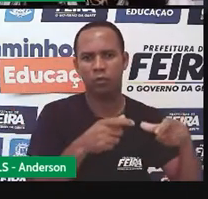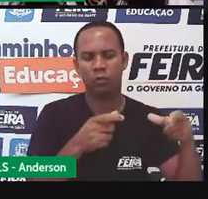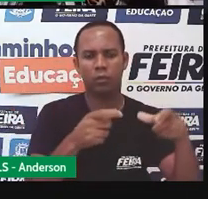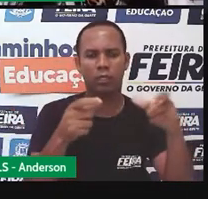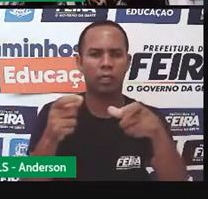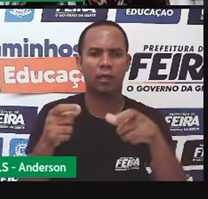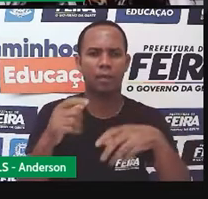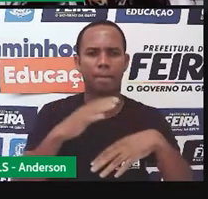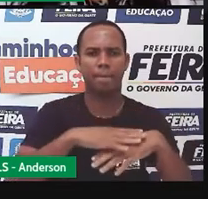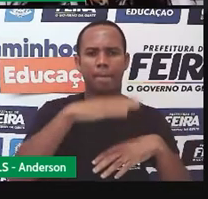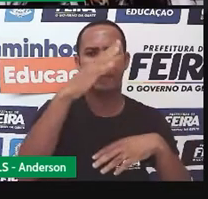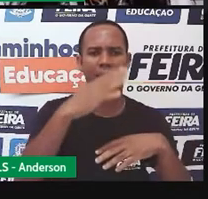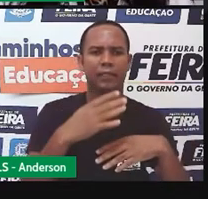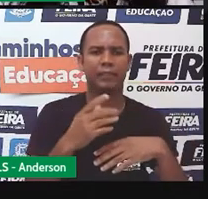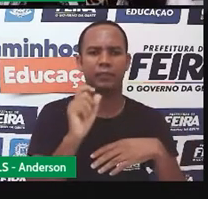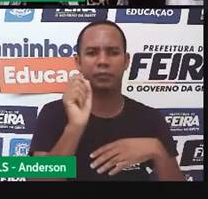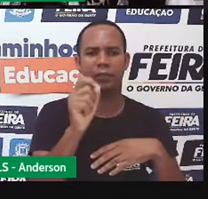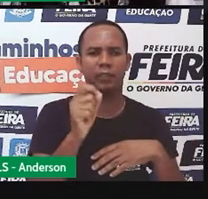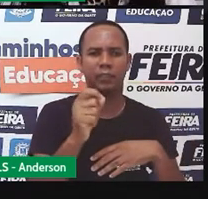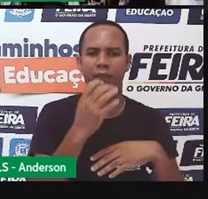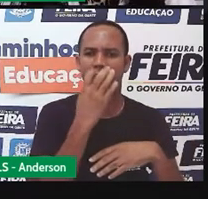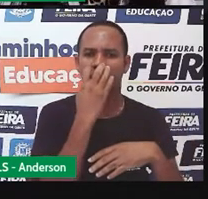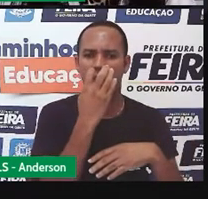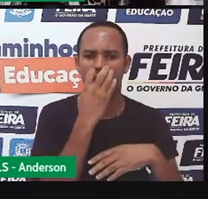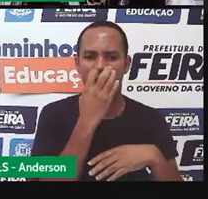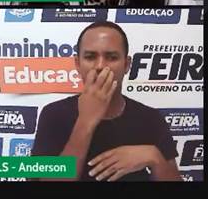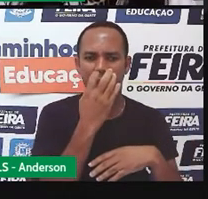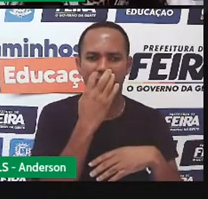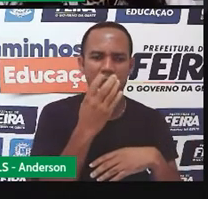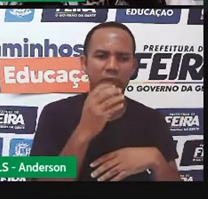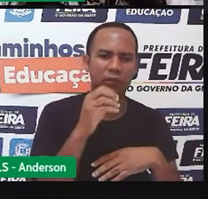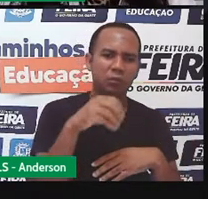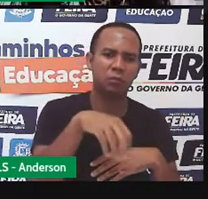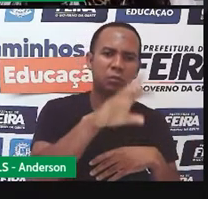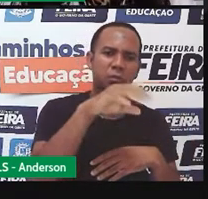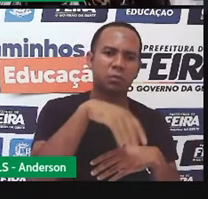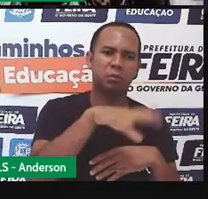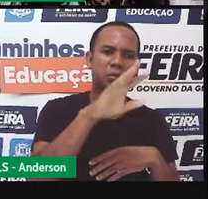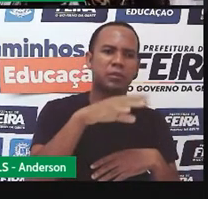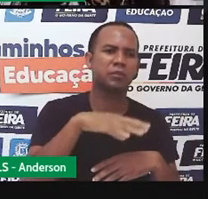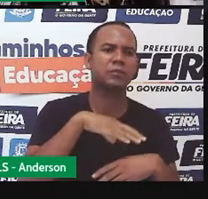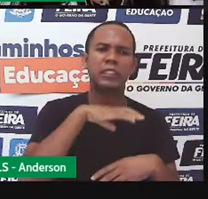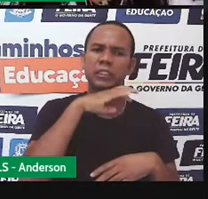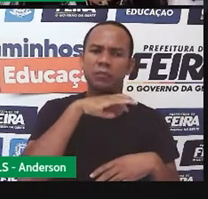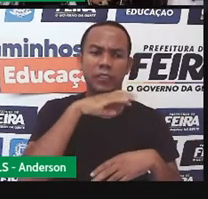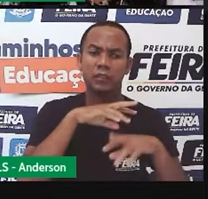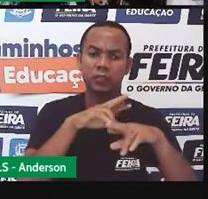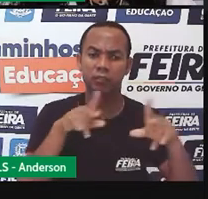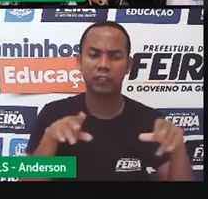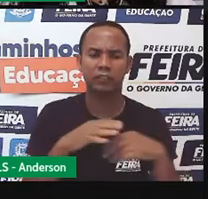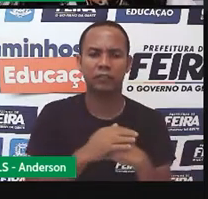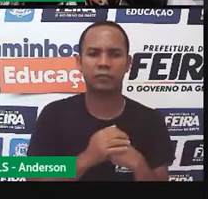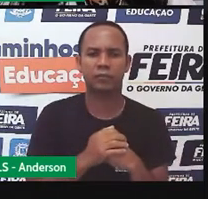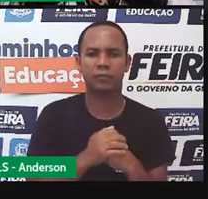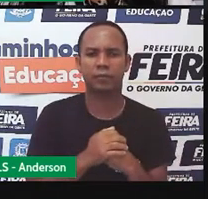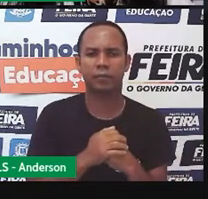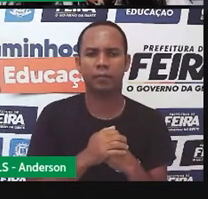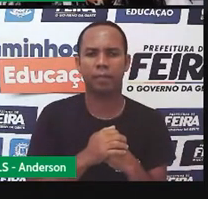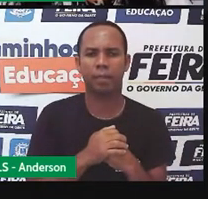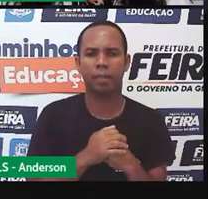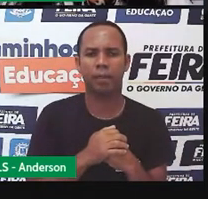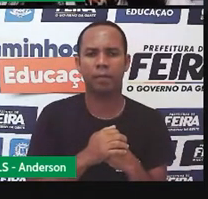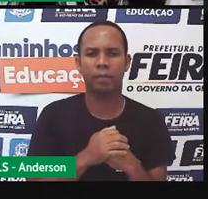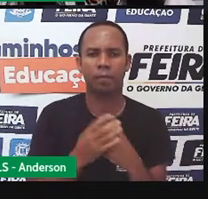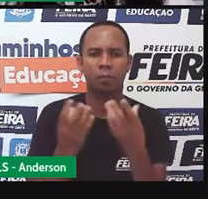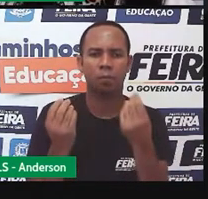para o aumento de abandono de animais durante a pandemia. Esse é o motivo pelo qual nós